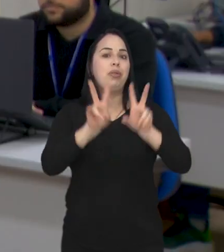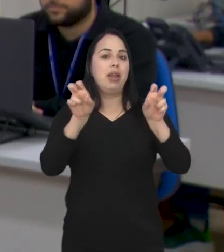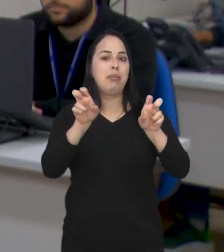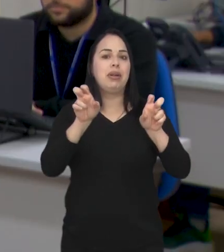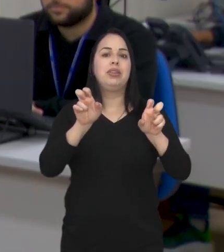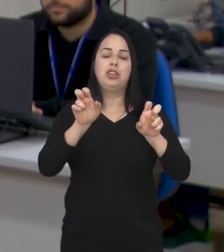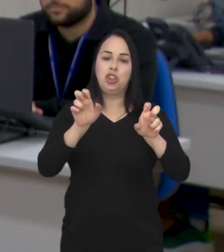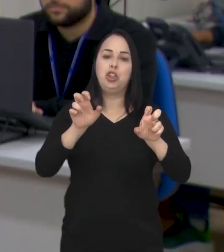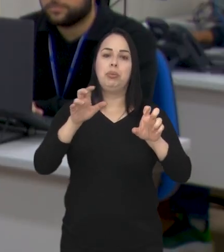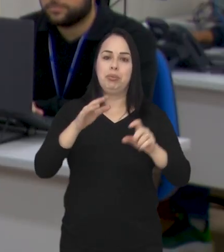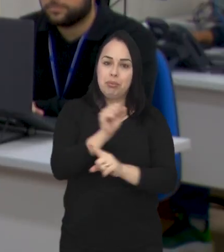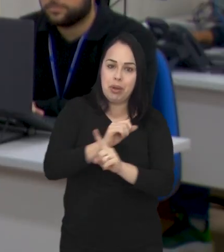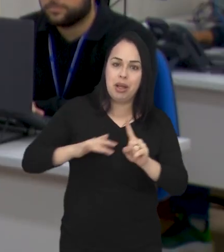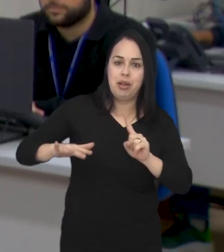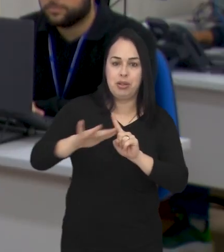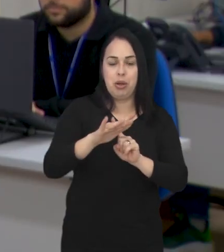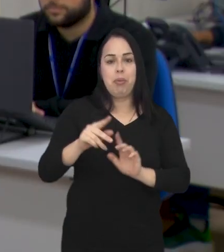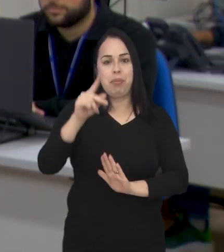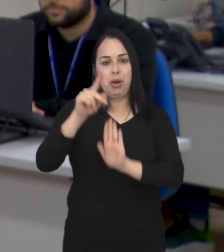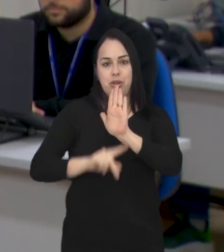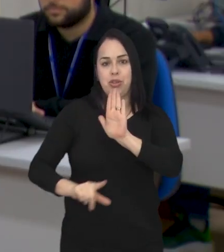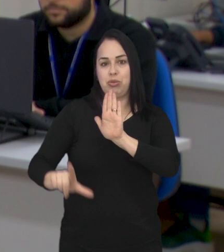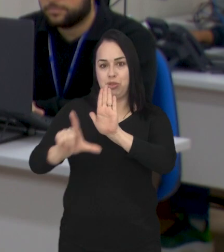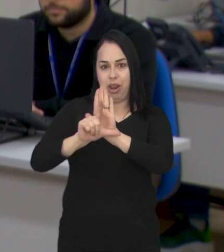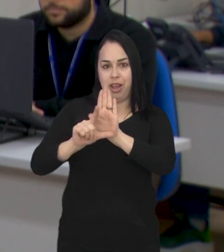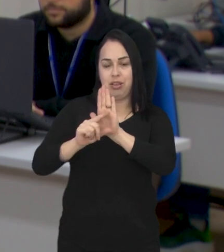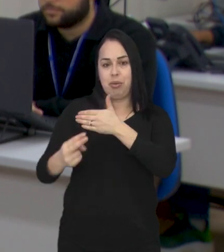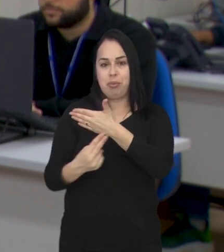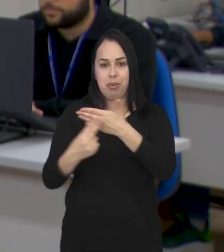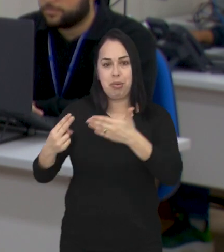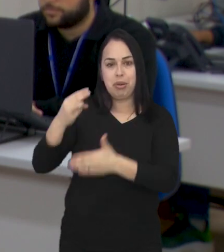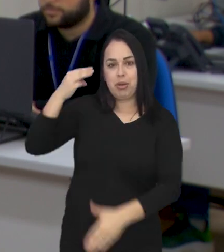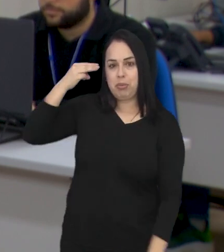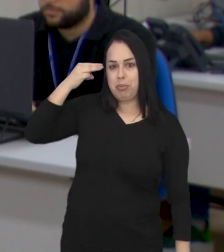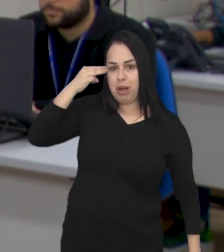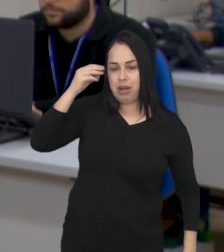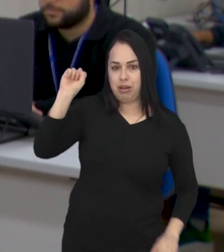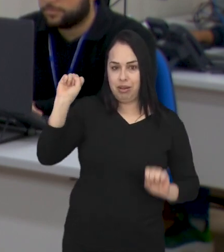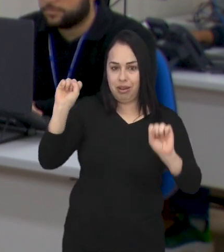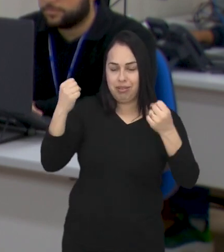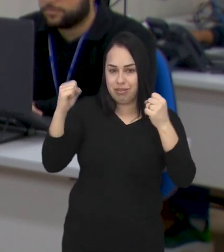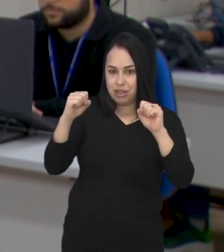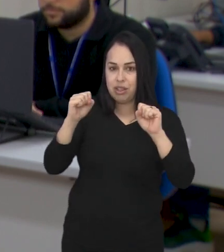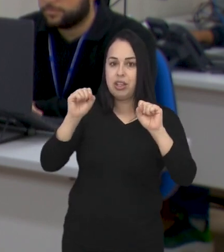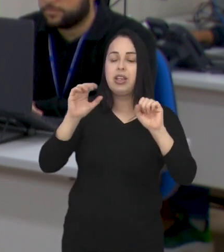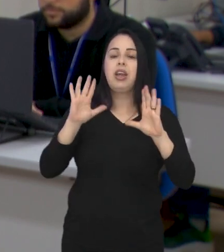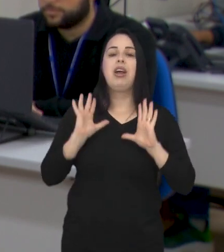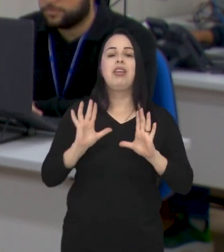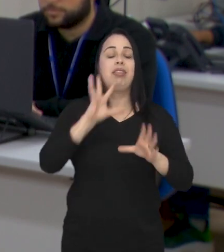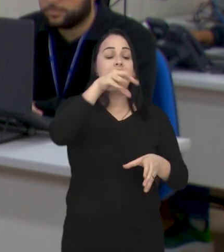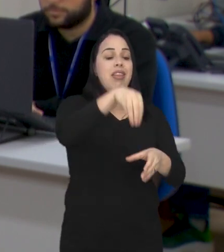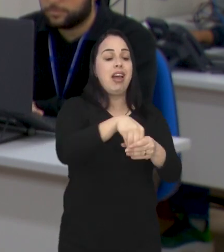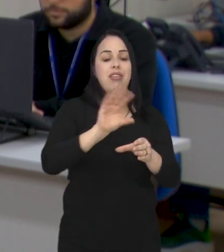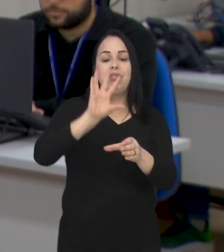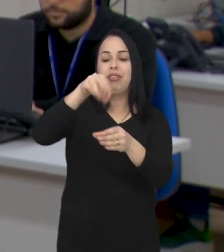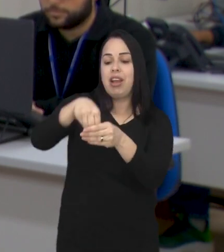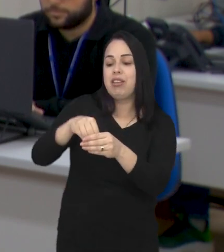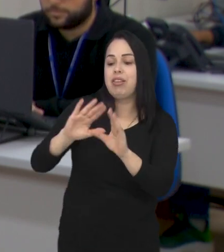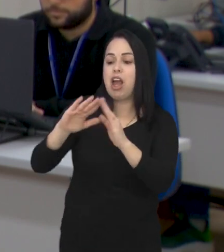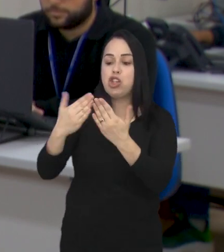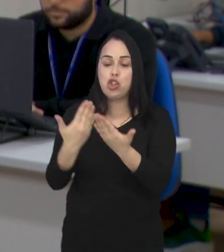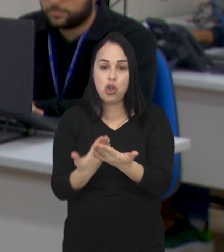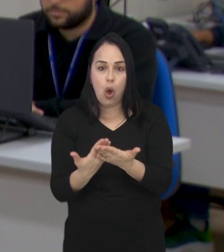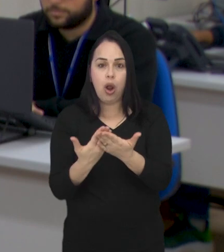E falando de ações em prol do meio ambiente, um projeto de lei de autoria do vereador Marcão da Academia, aprovado na Câmara, quer criar nas